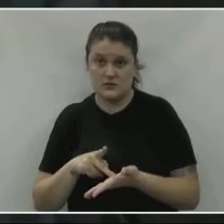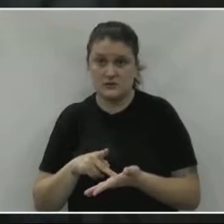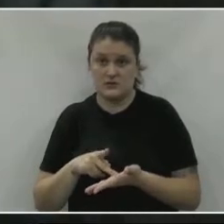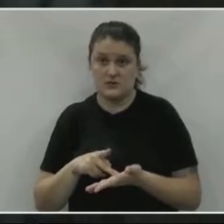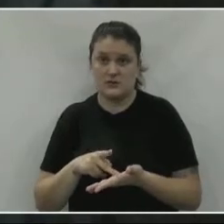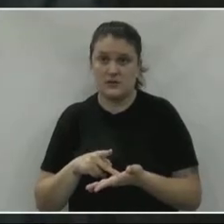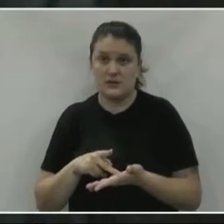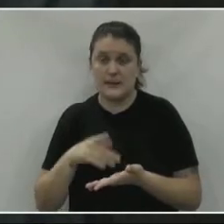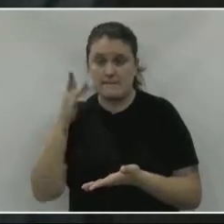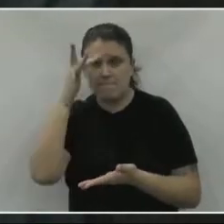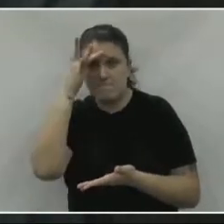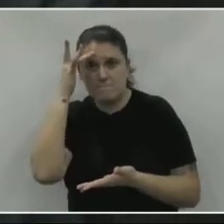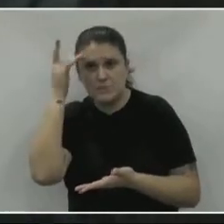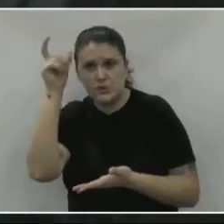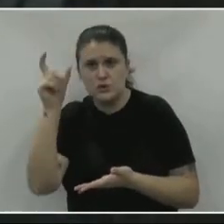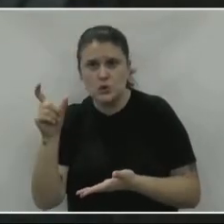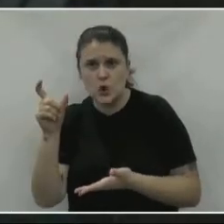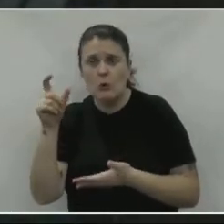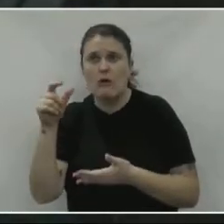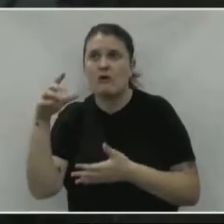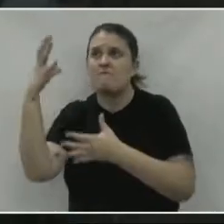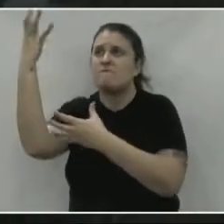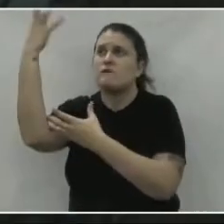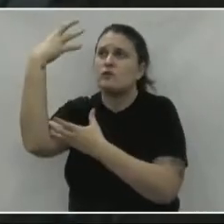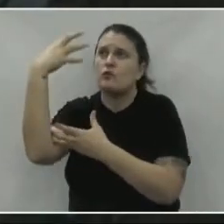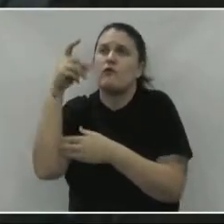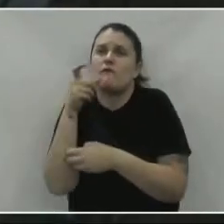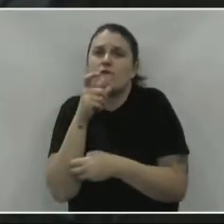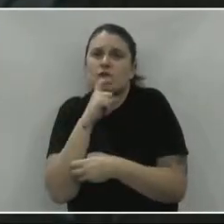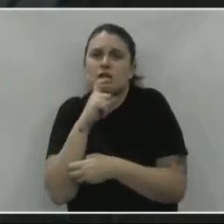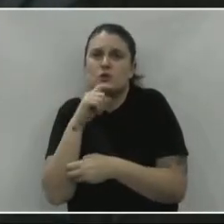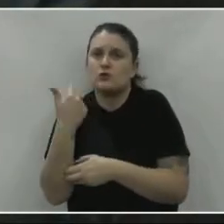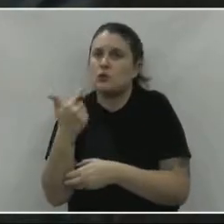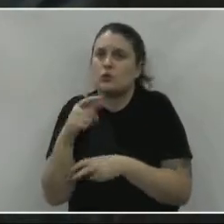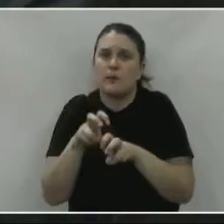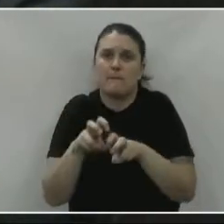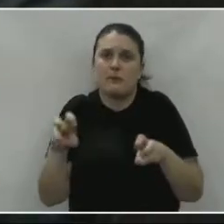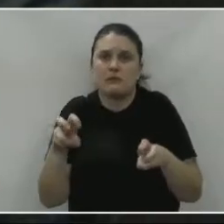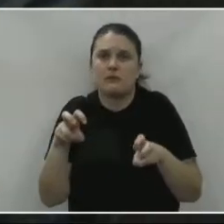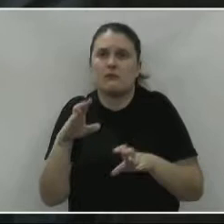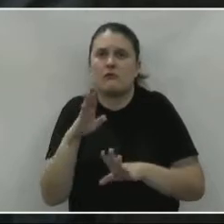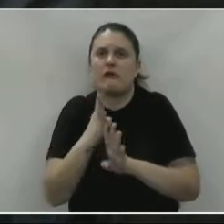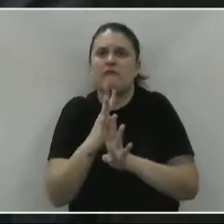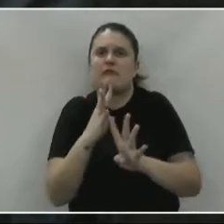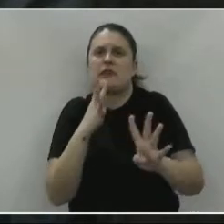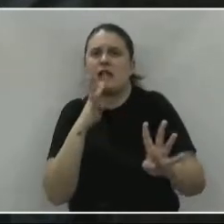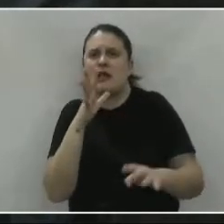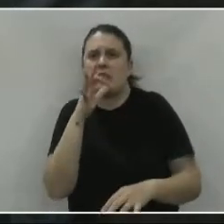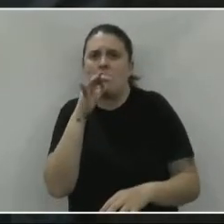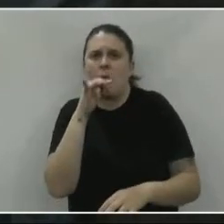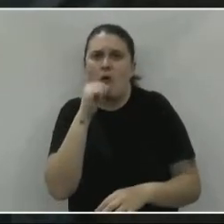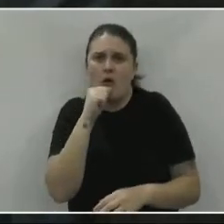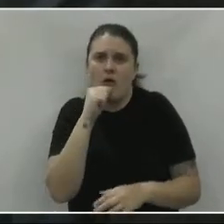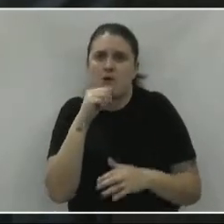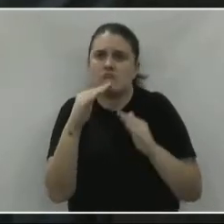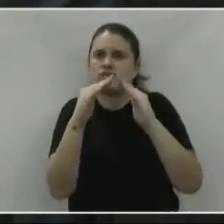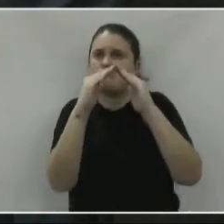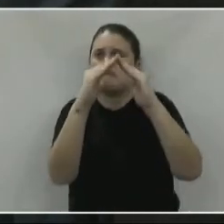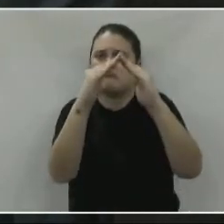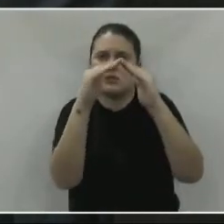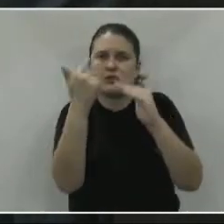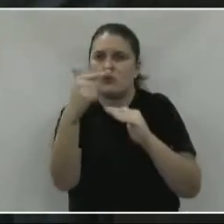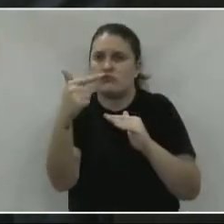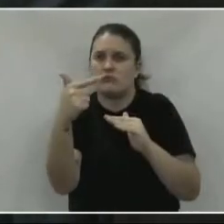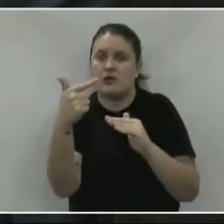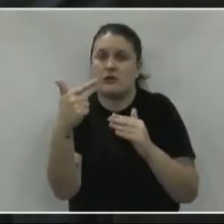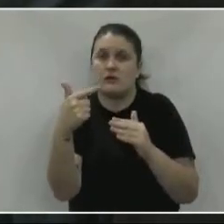As pessoas estão na chuva, estão no sereno, estão sem banco, e isso é uma realidade, infelizmente. A questão das